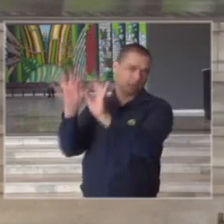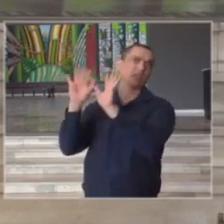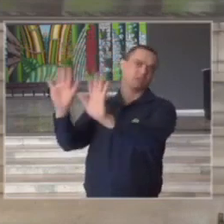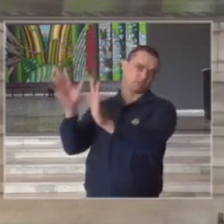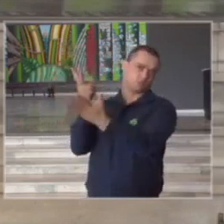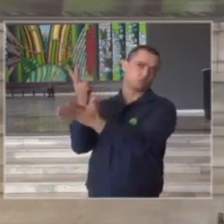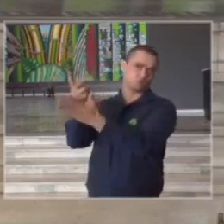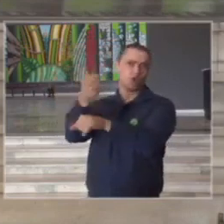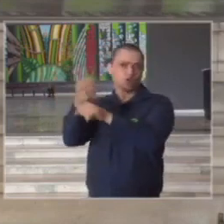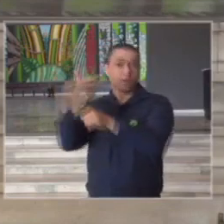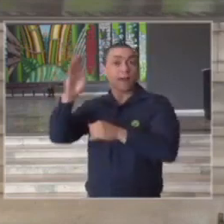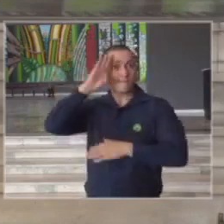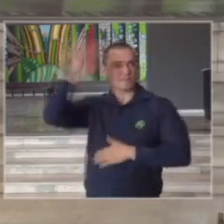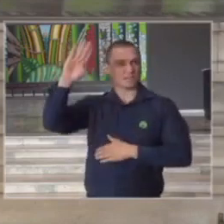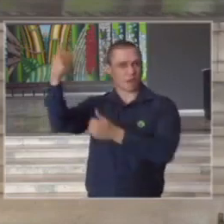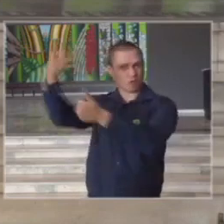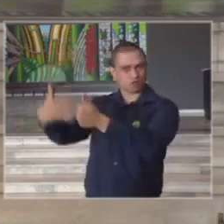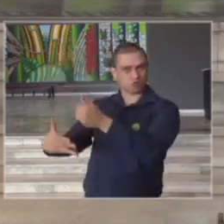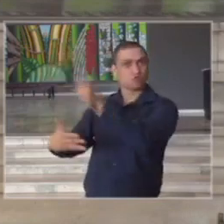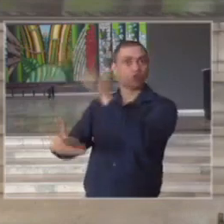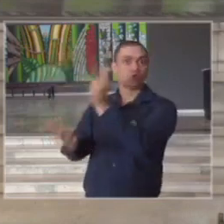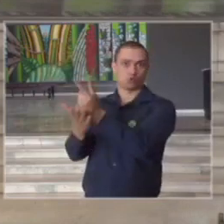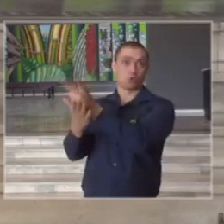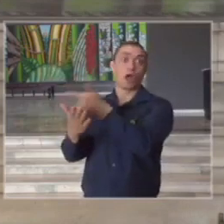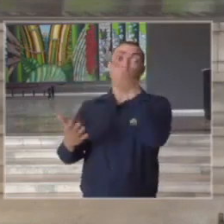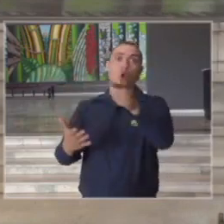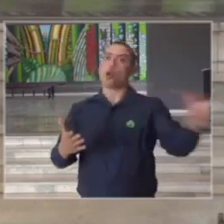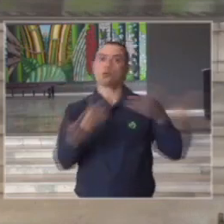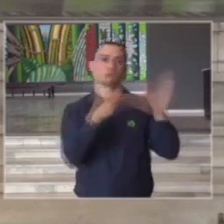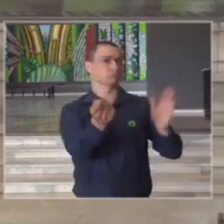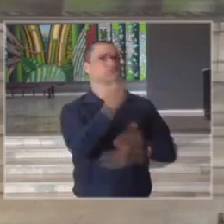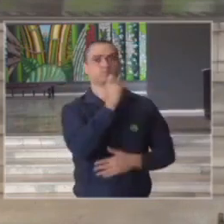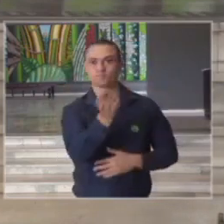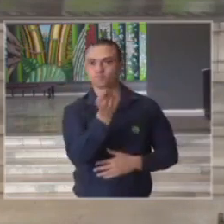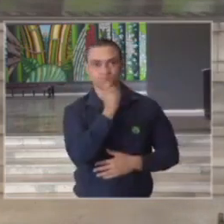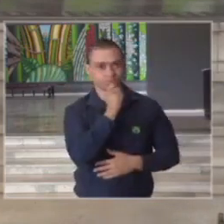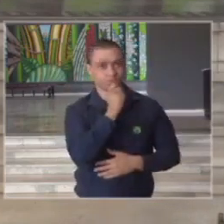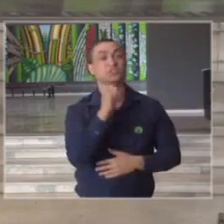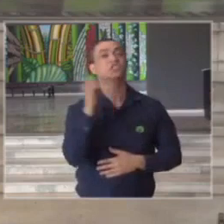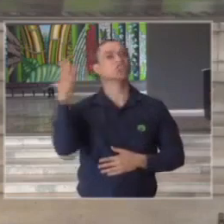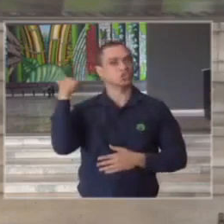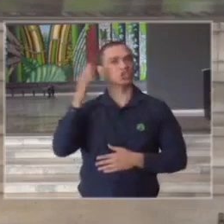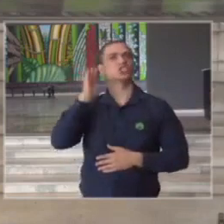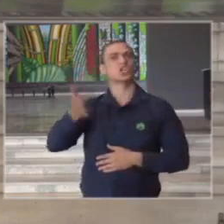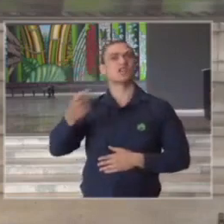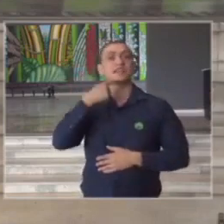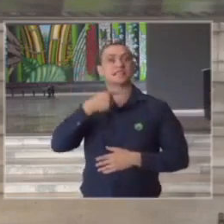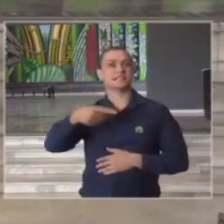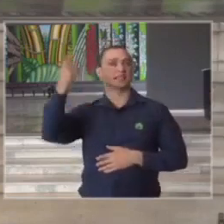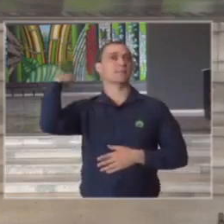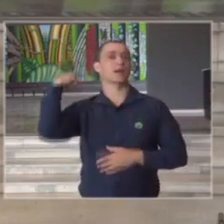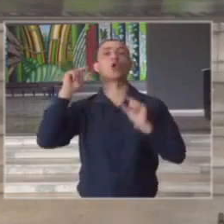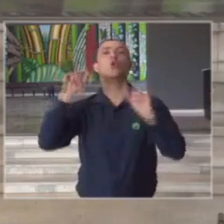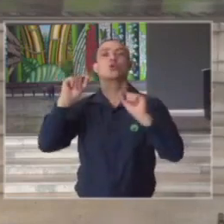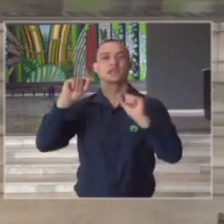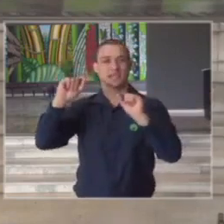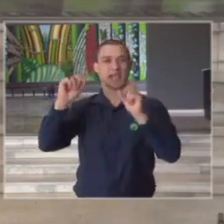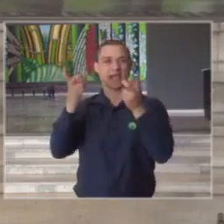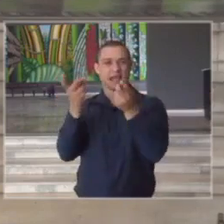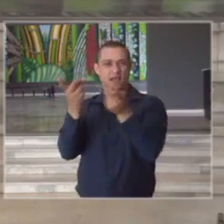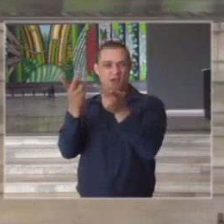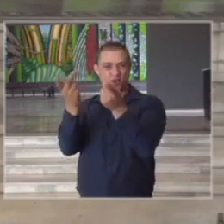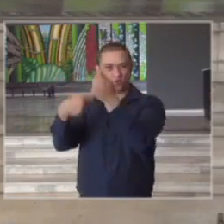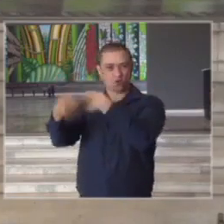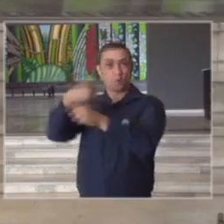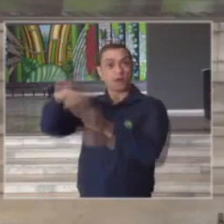do comércio essencial já foi explicitada aqui na semana passada todos sabem o que representa a